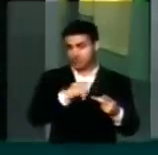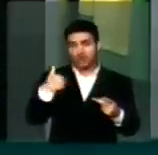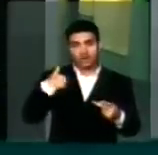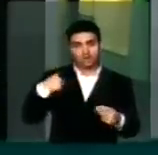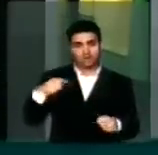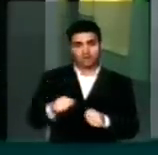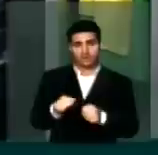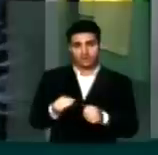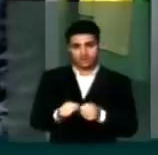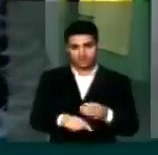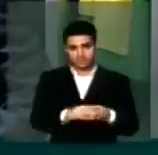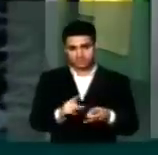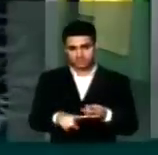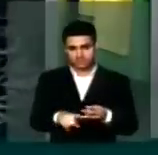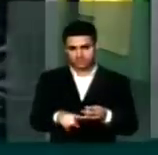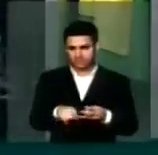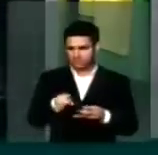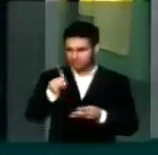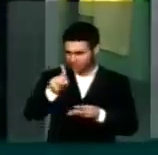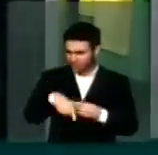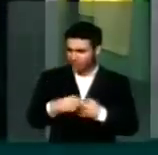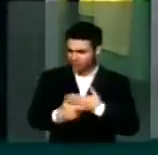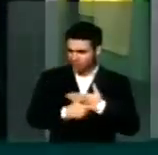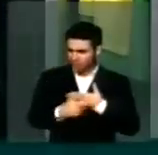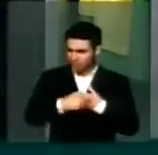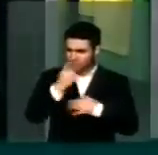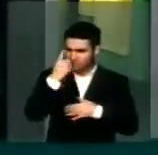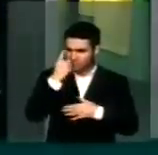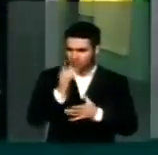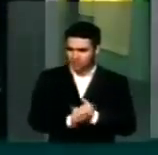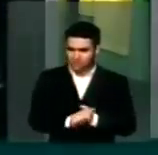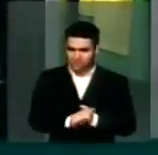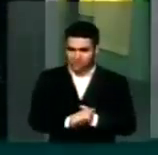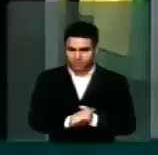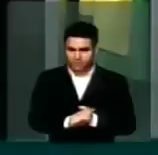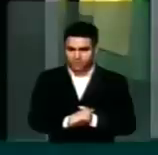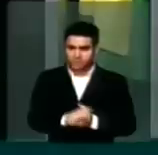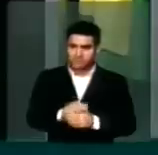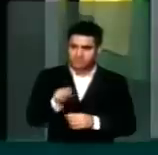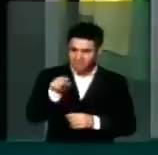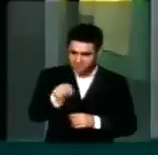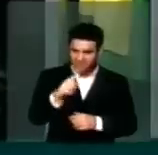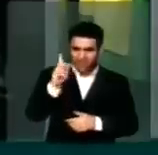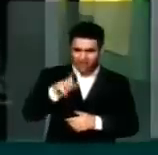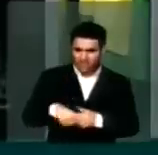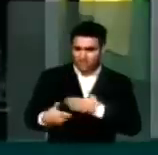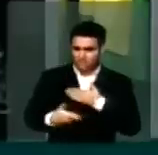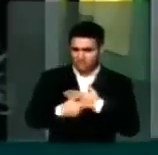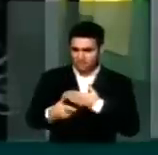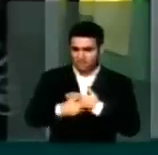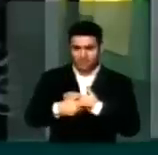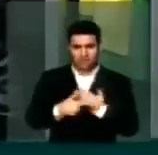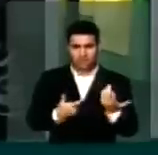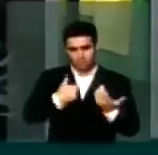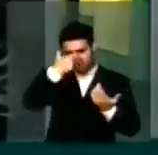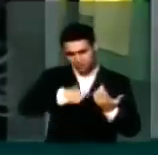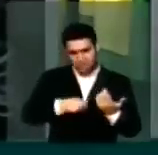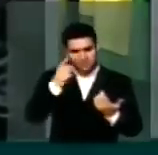Fui eu que trouxe. Isso é papel de deputado? Isso é papel de legislador?